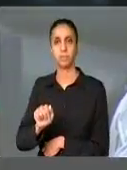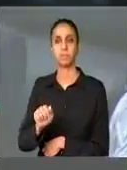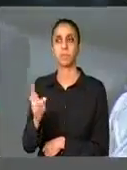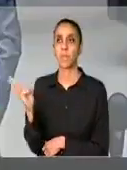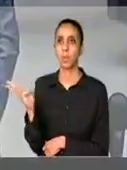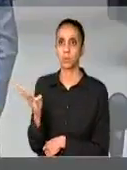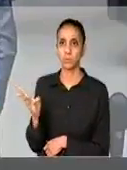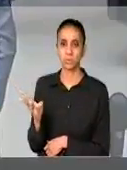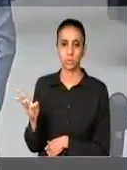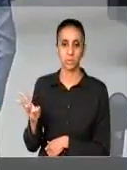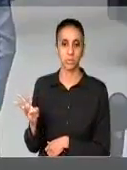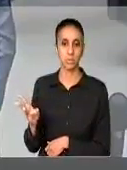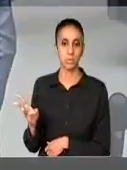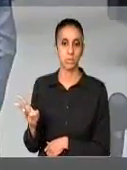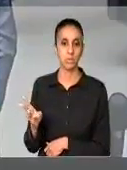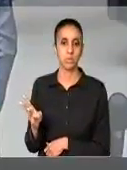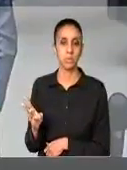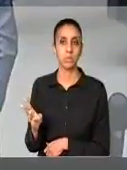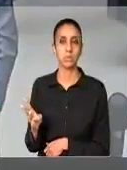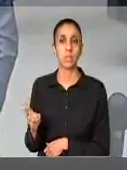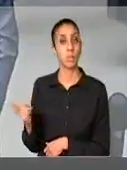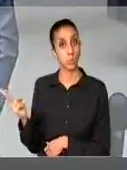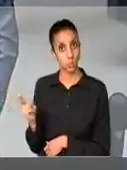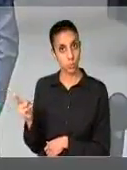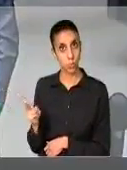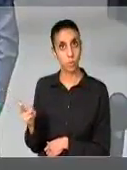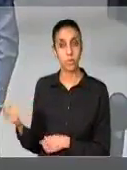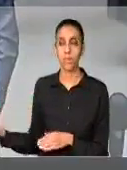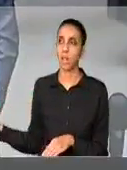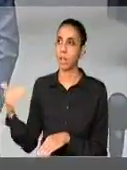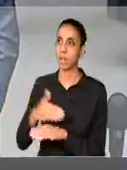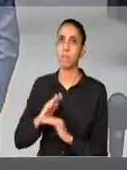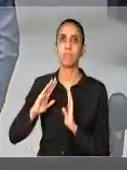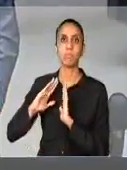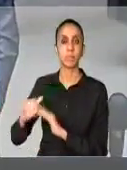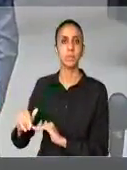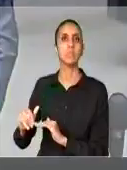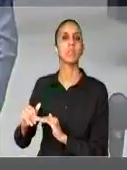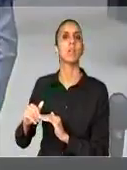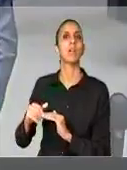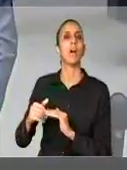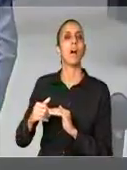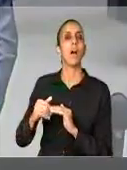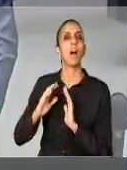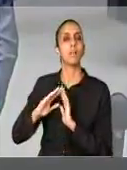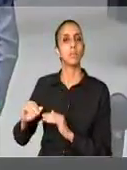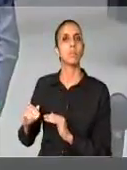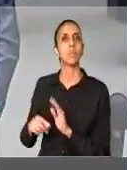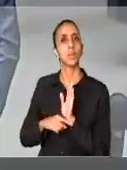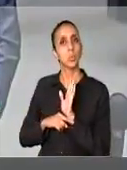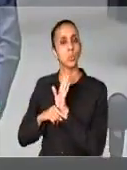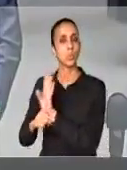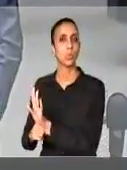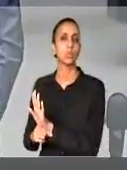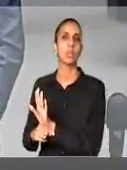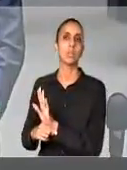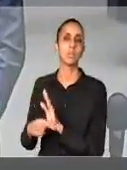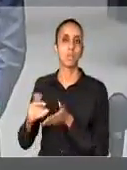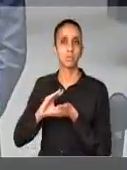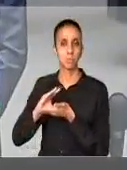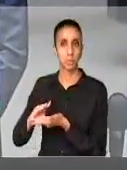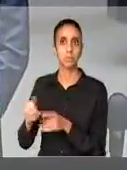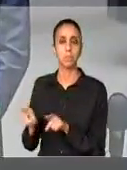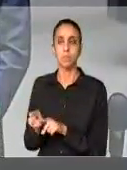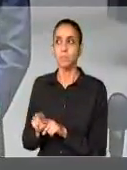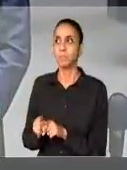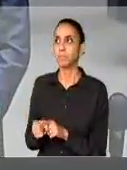que estão aqui para não só buscar recursos, mas lutar por casas populares e mostra a importância do trabalho do vereador, que está sempre ouvindo